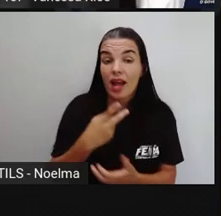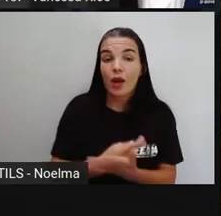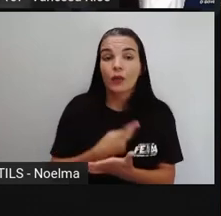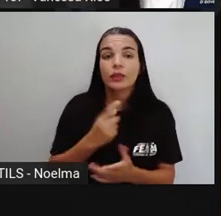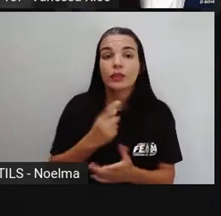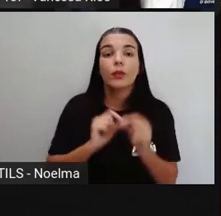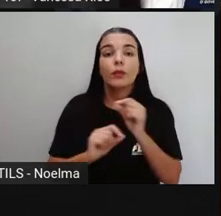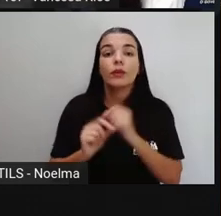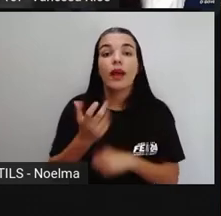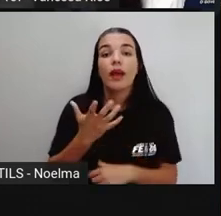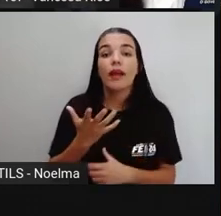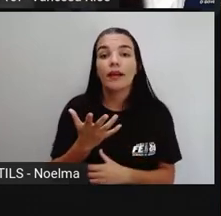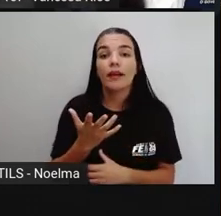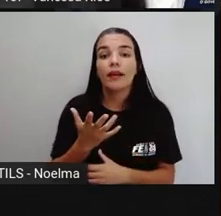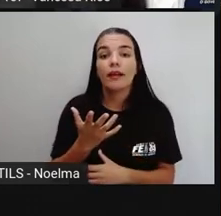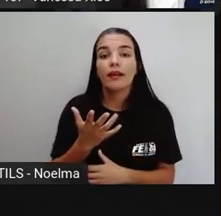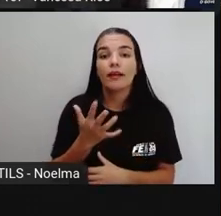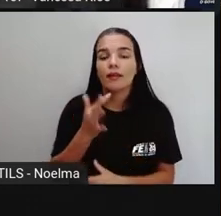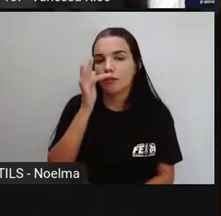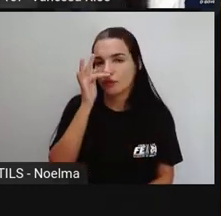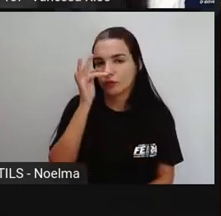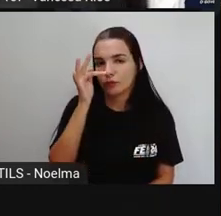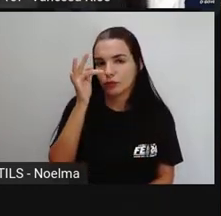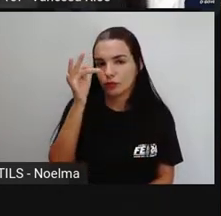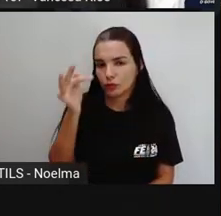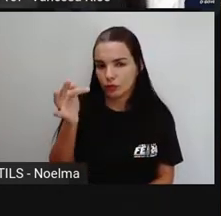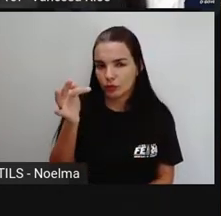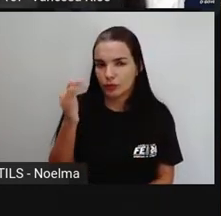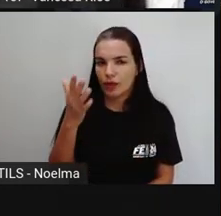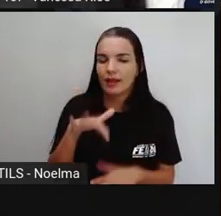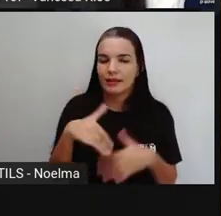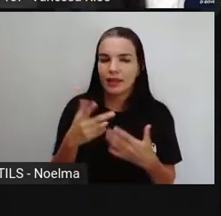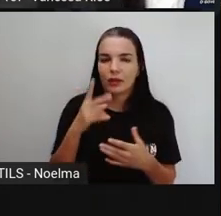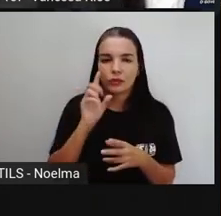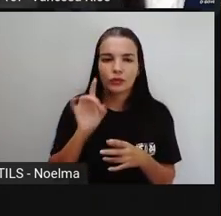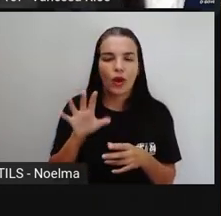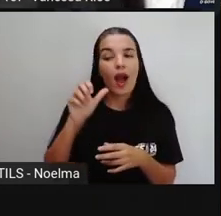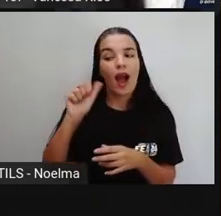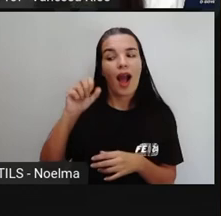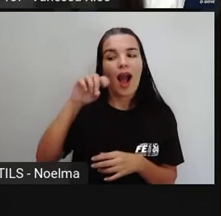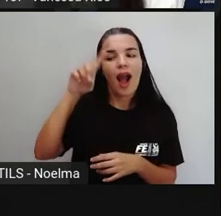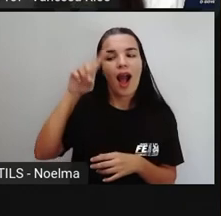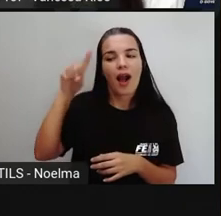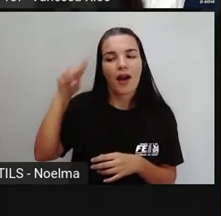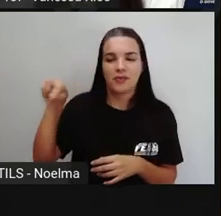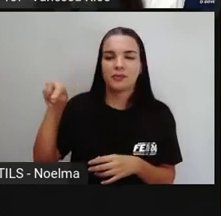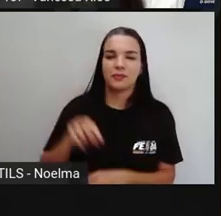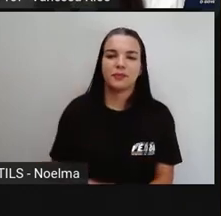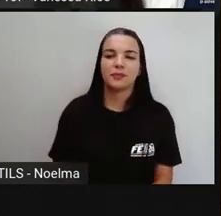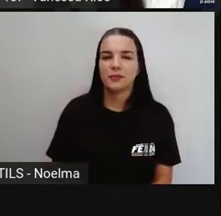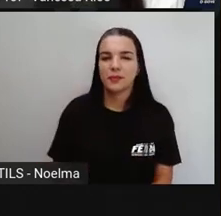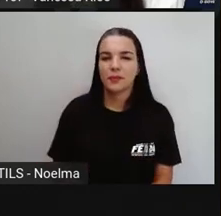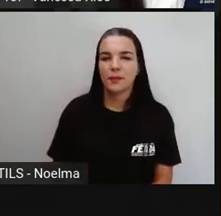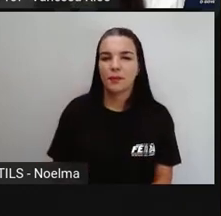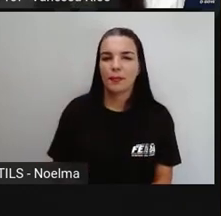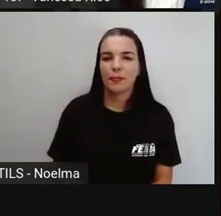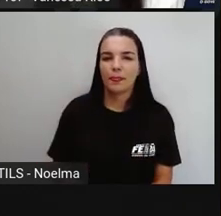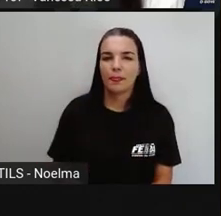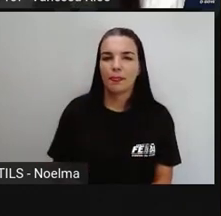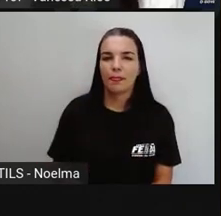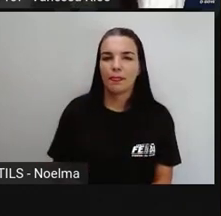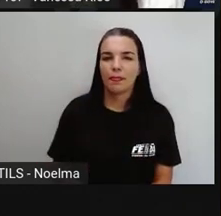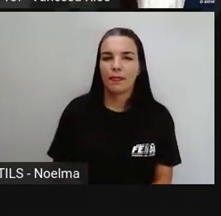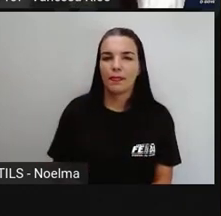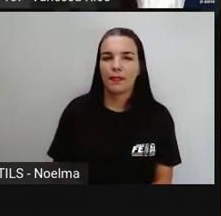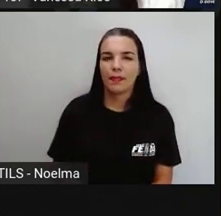tempo futuro. Neste caso aqui, precisamos observar a terminação em ão, com A, Tio